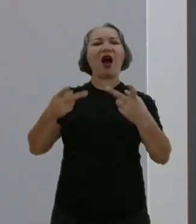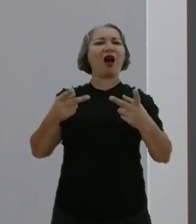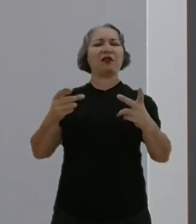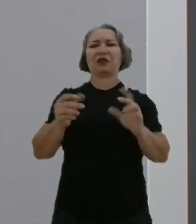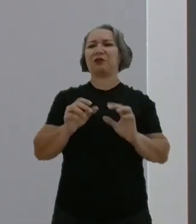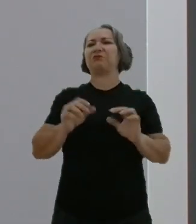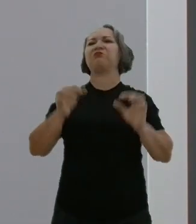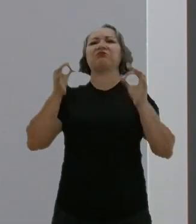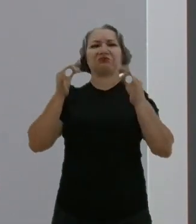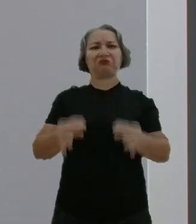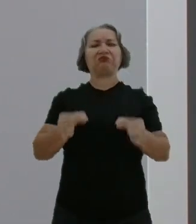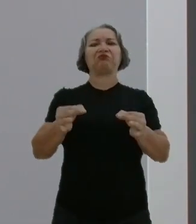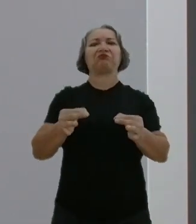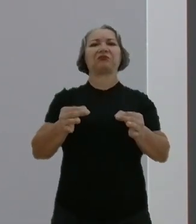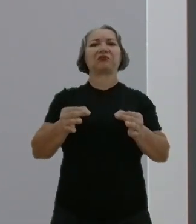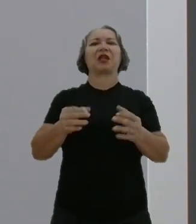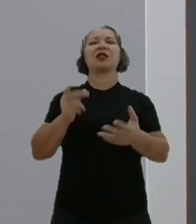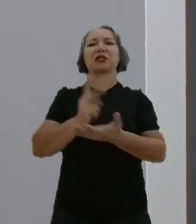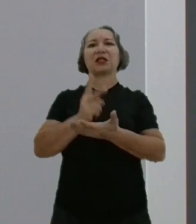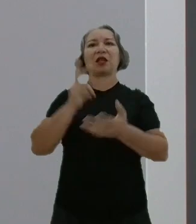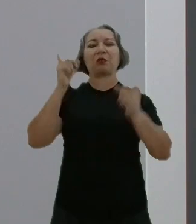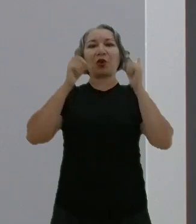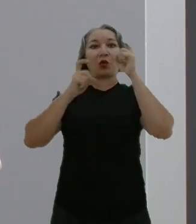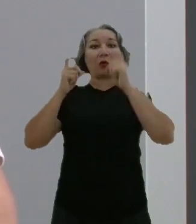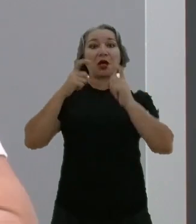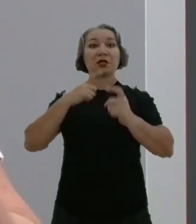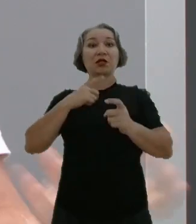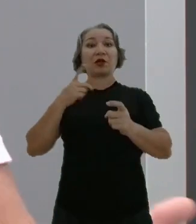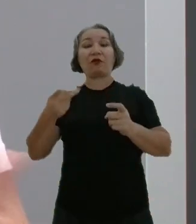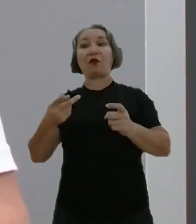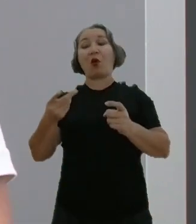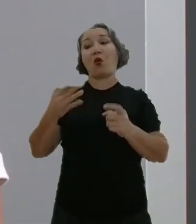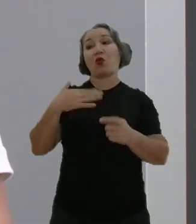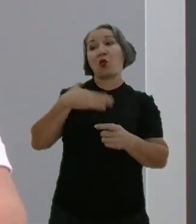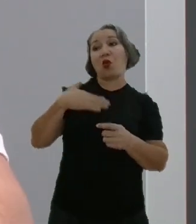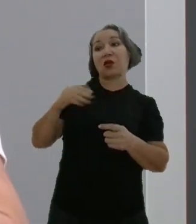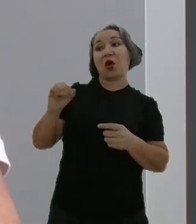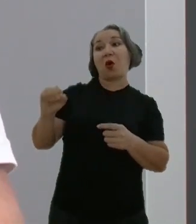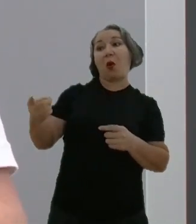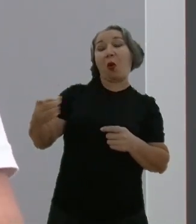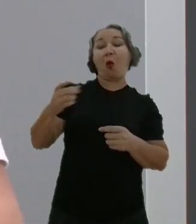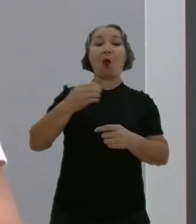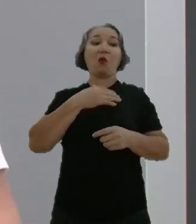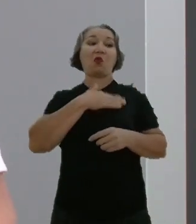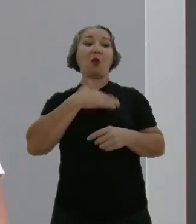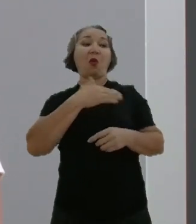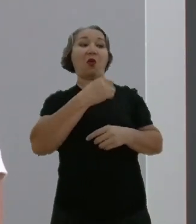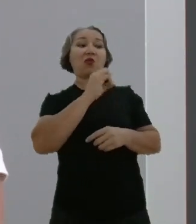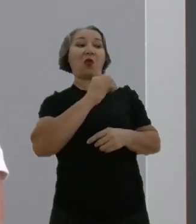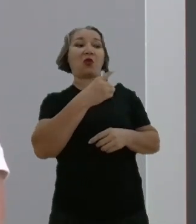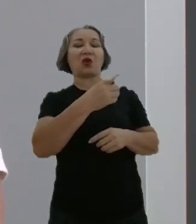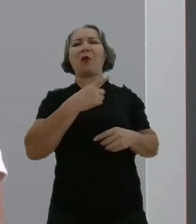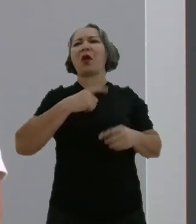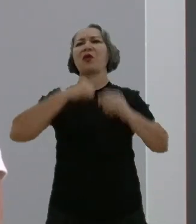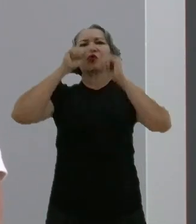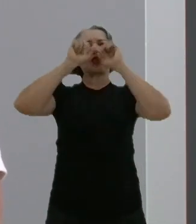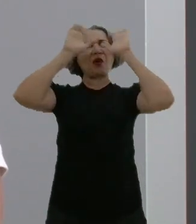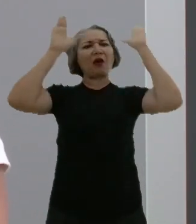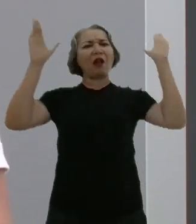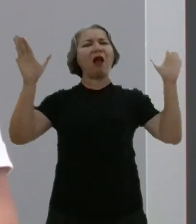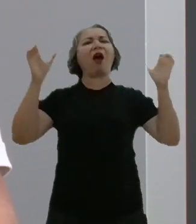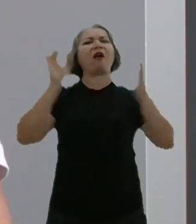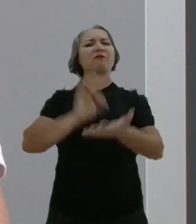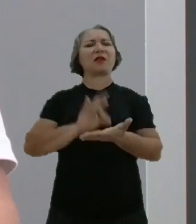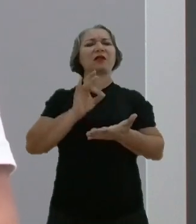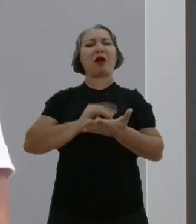da palavra, sem me preocupar se eu vou desagradar grupo político X ou Y, não sou muito transparente, honesto nas minhas opiniões.